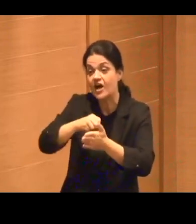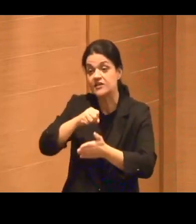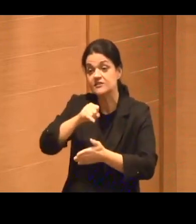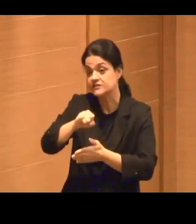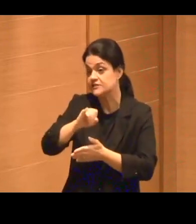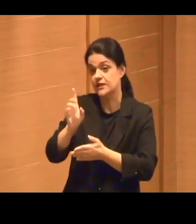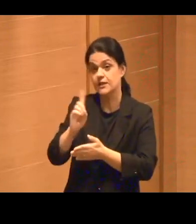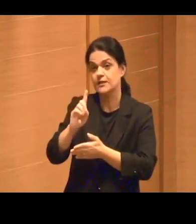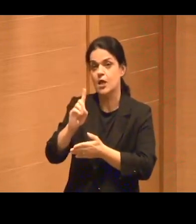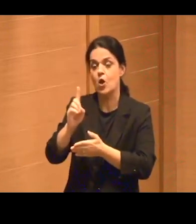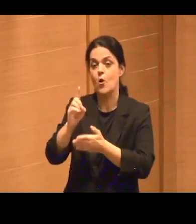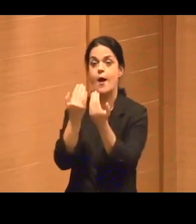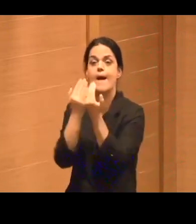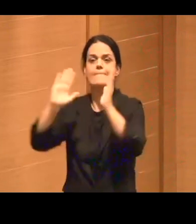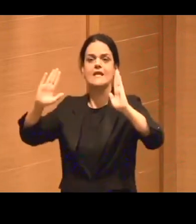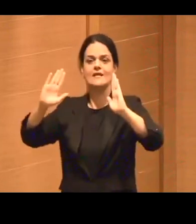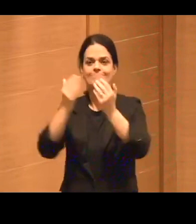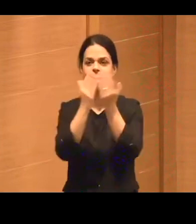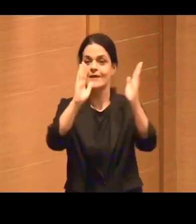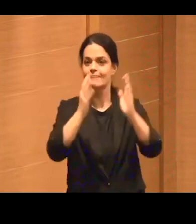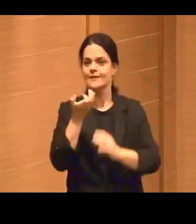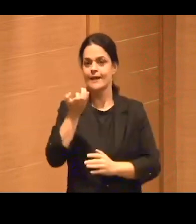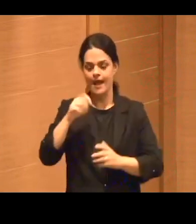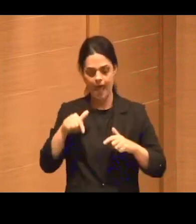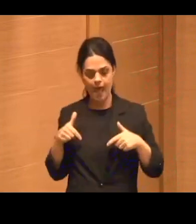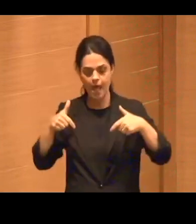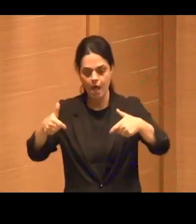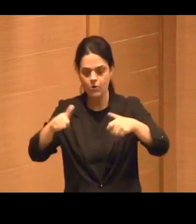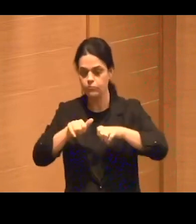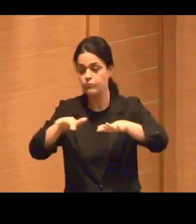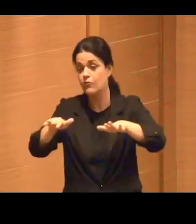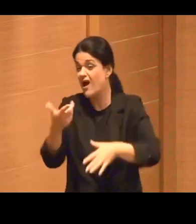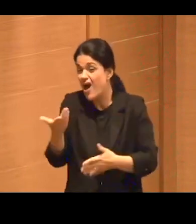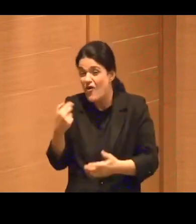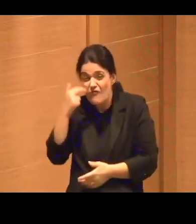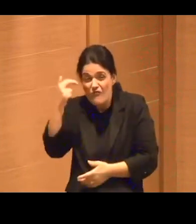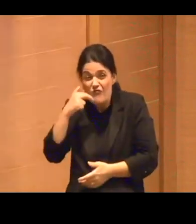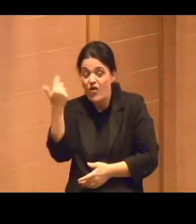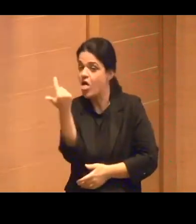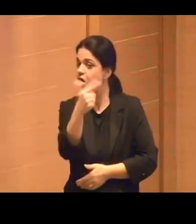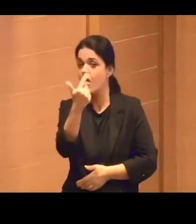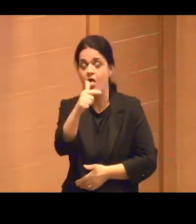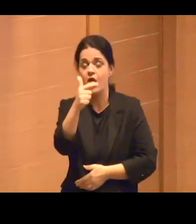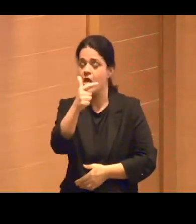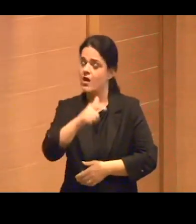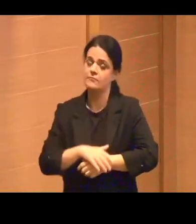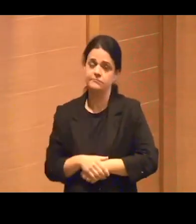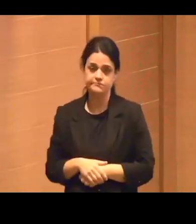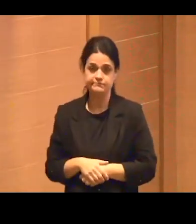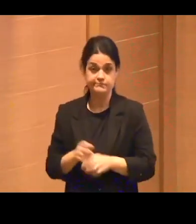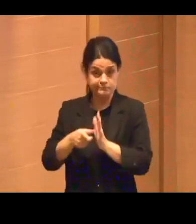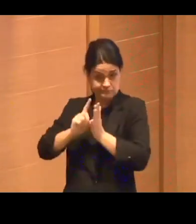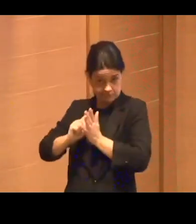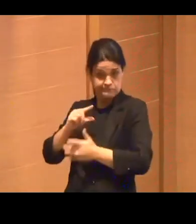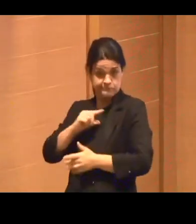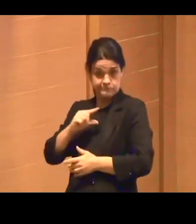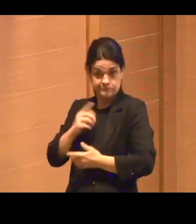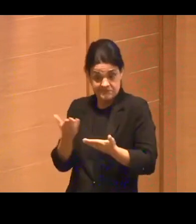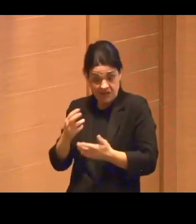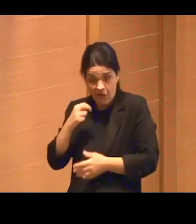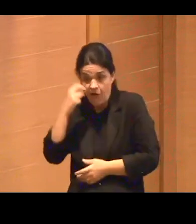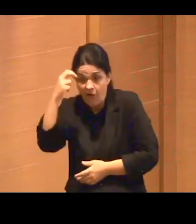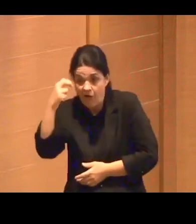de dizer o que estão dizendo. Sempre fizeram, mas agora não tem vergonha. Então, e isso é possível.